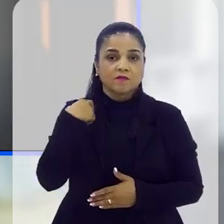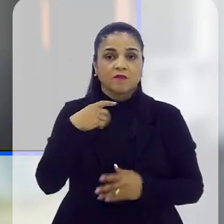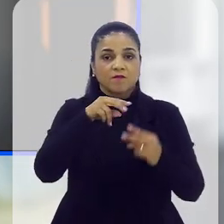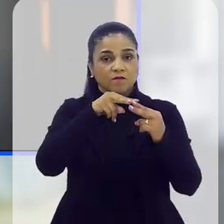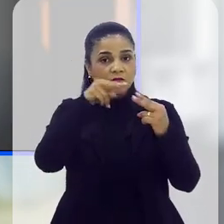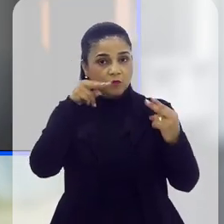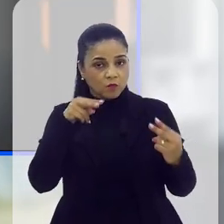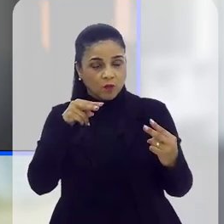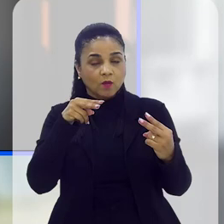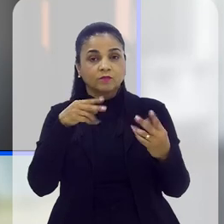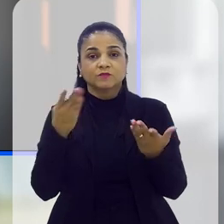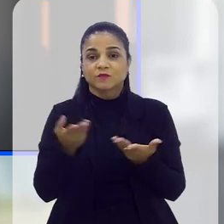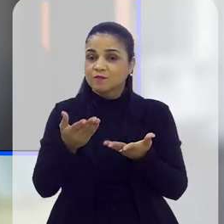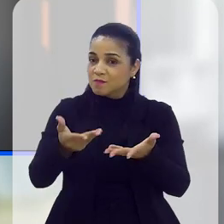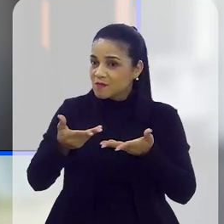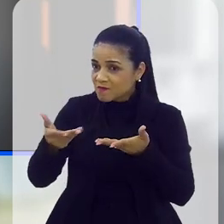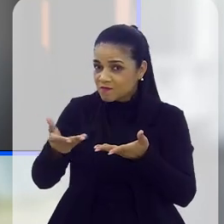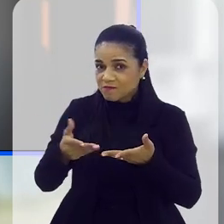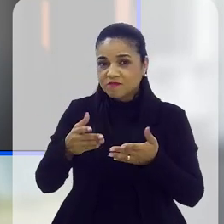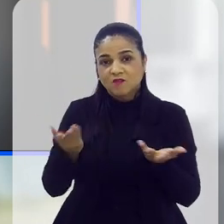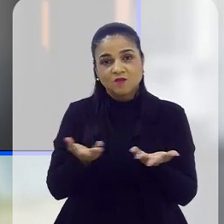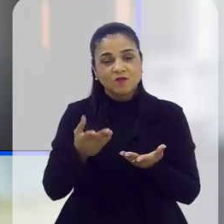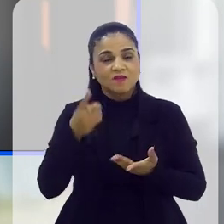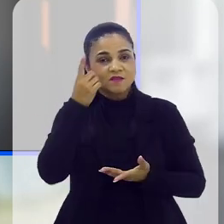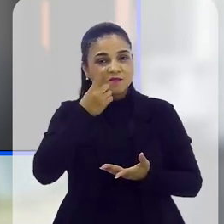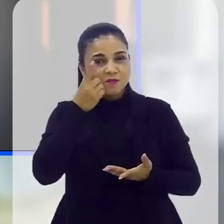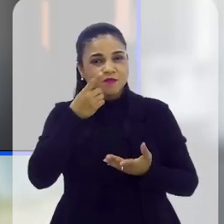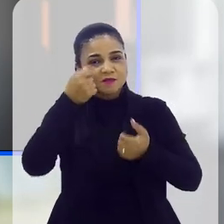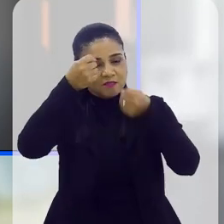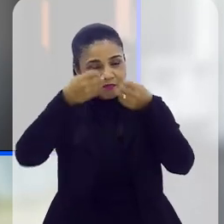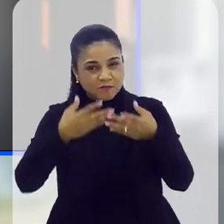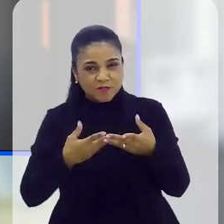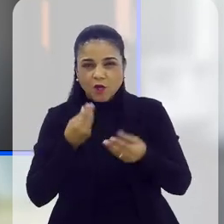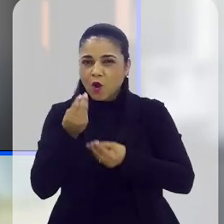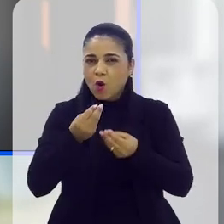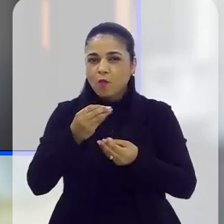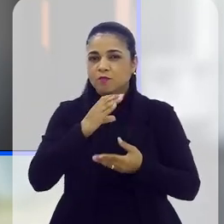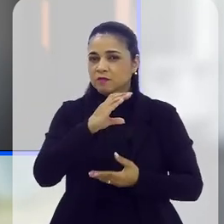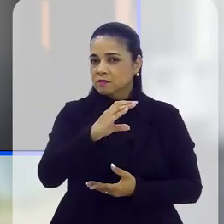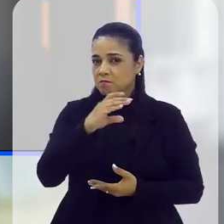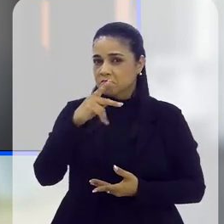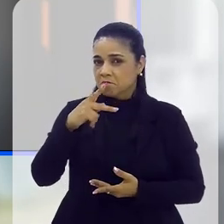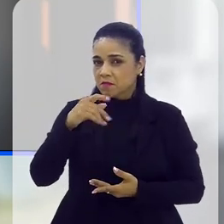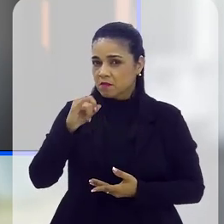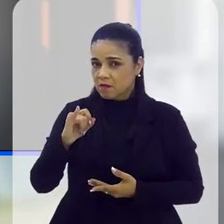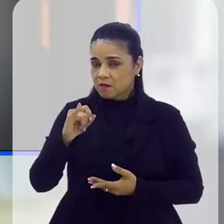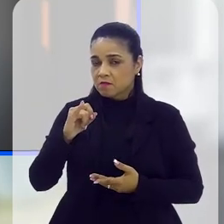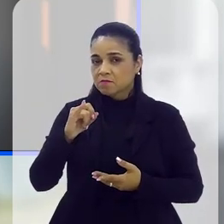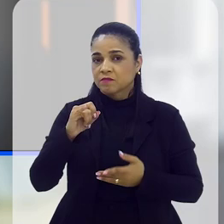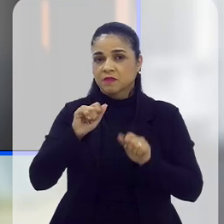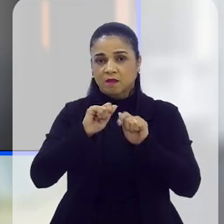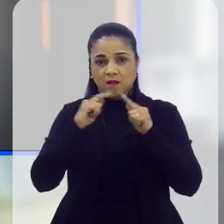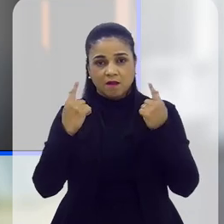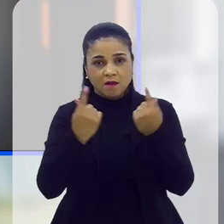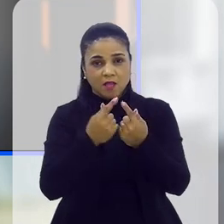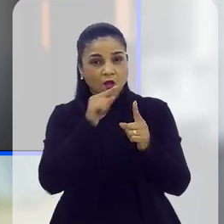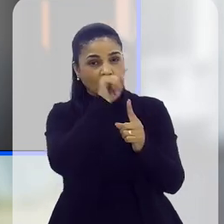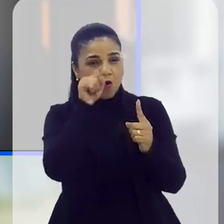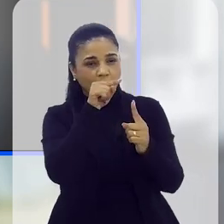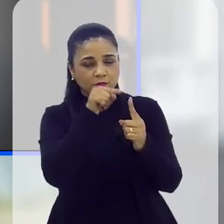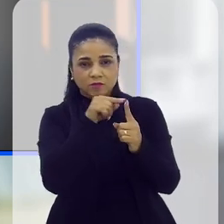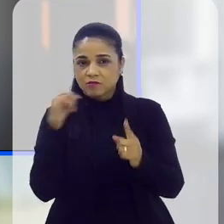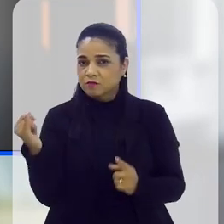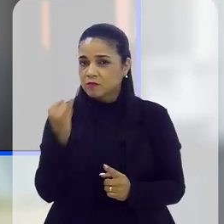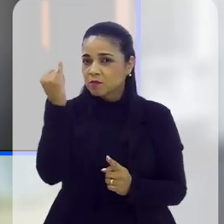Deputada, para a gente começar o programa eu queria que a senhora falasse para a gente o porquê da instalação dessa CPI aqui na Alerj, qual o